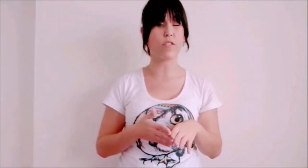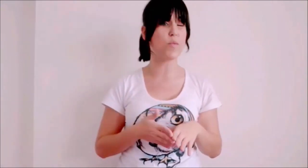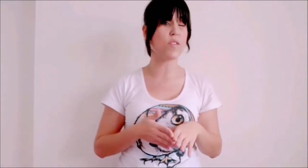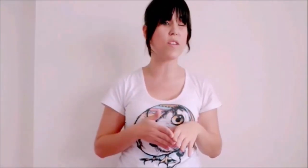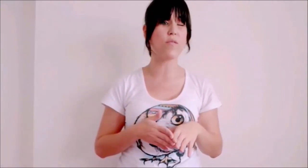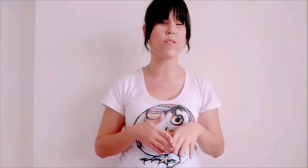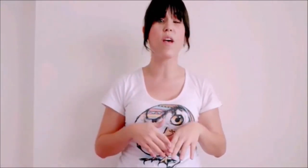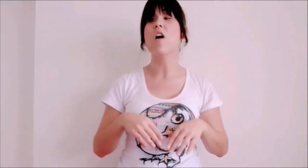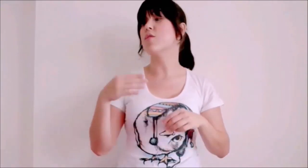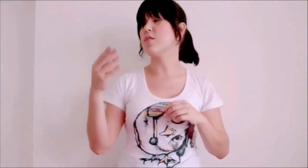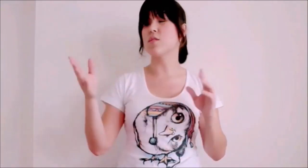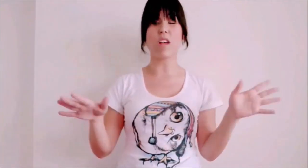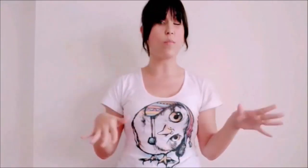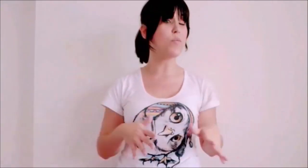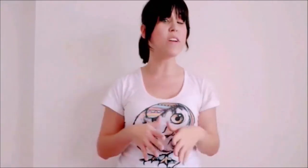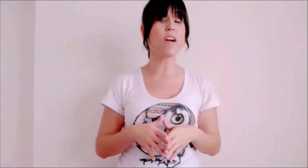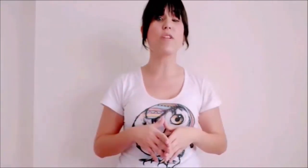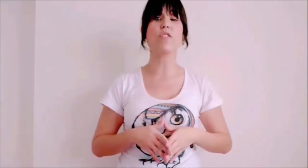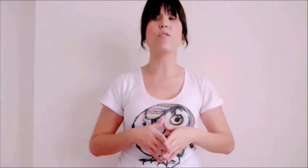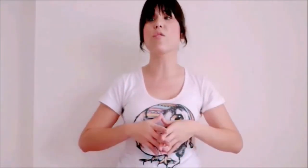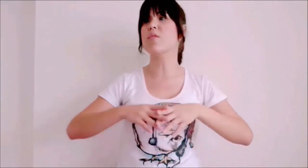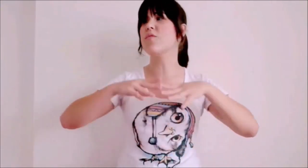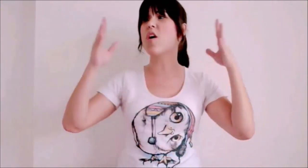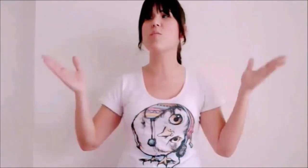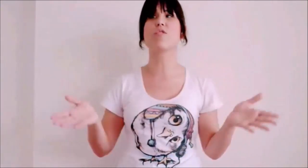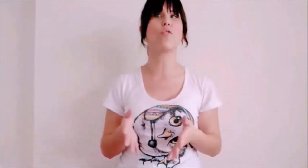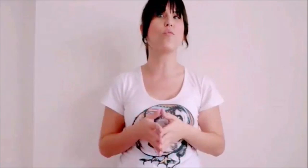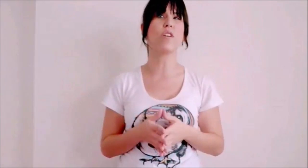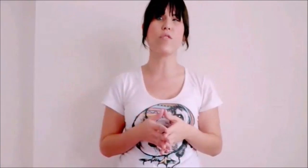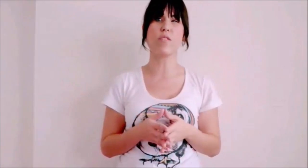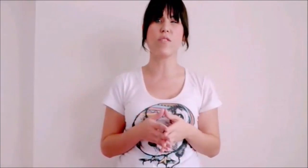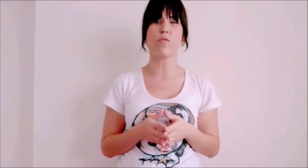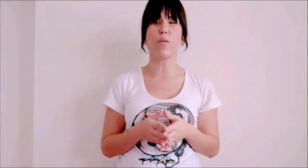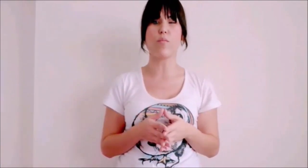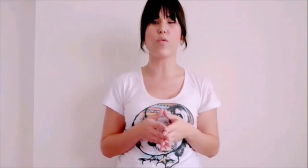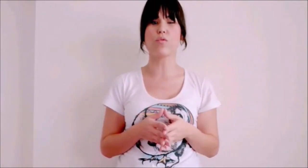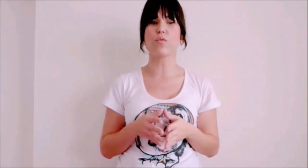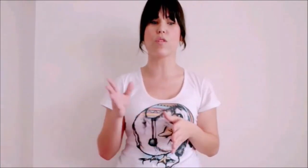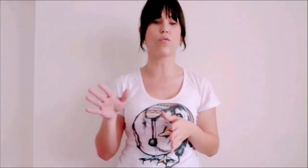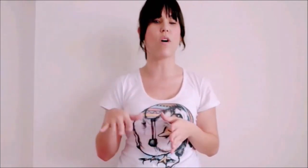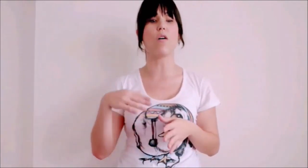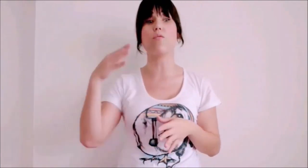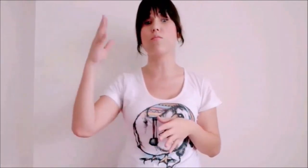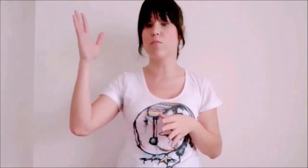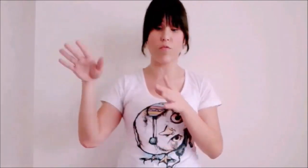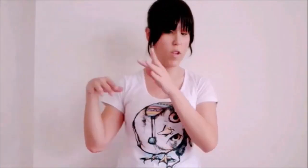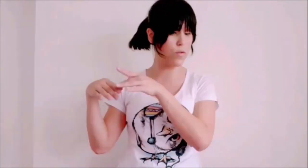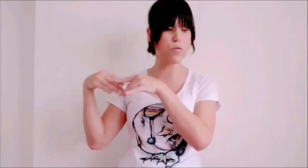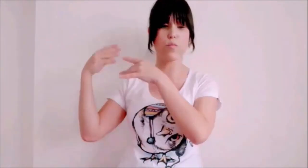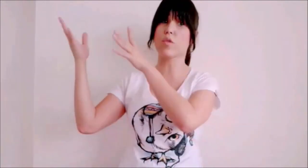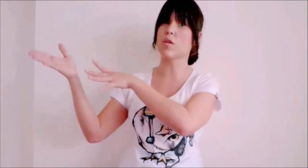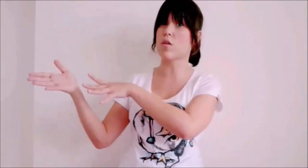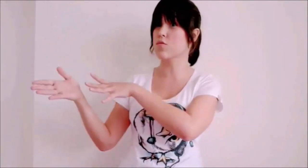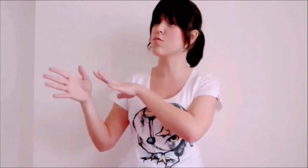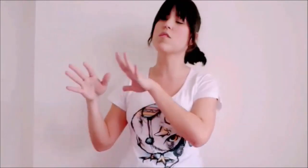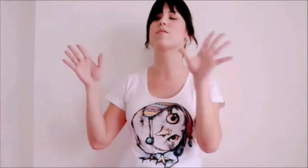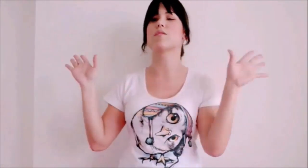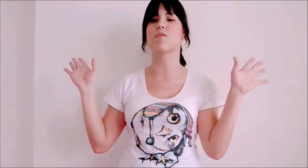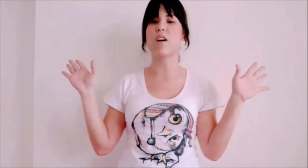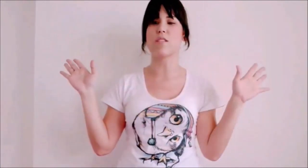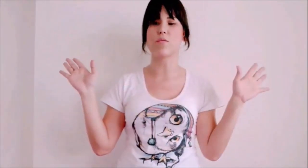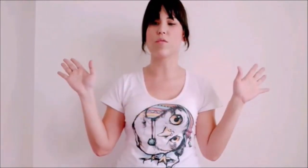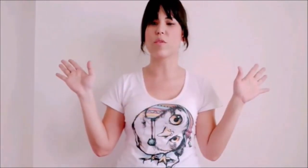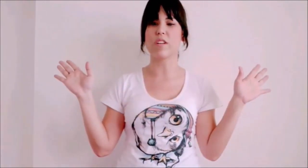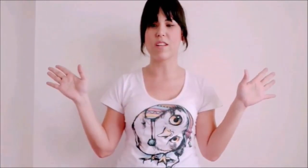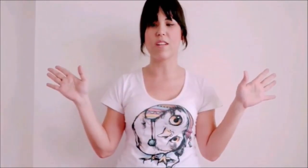sexualmente transmissíveis, vocês não sabem explicar para a gente sobre formas de como reconhecer um abuso sexual, físico, psicológico,